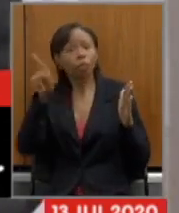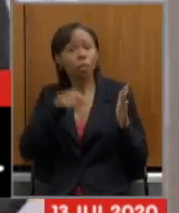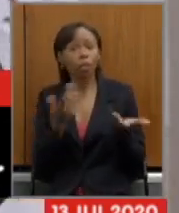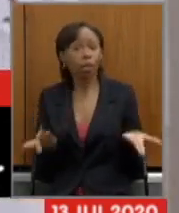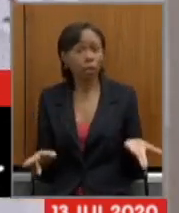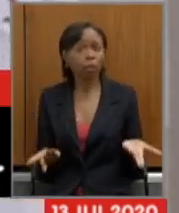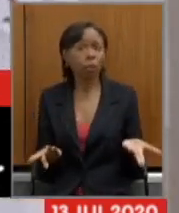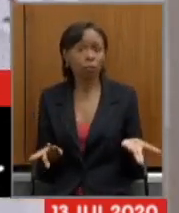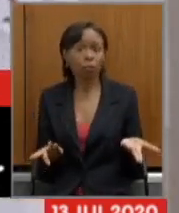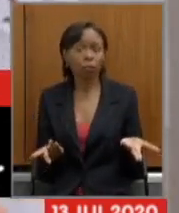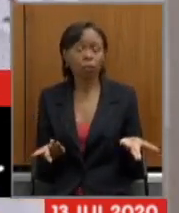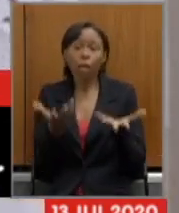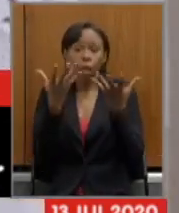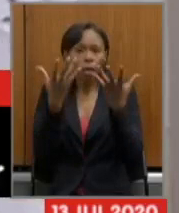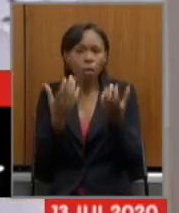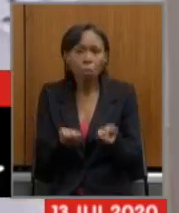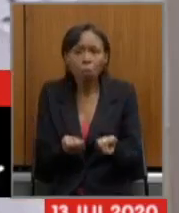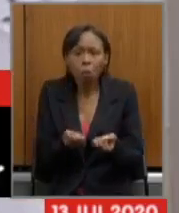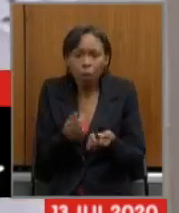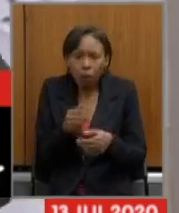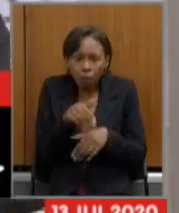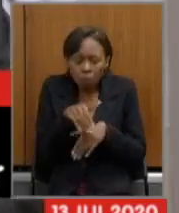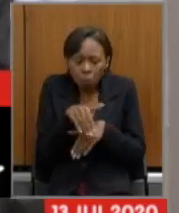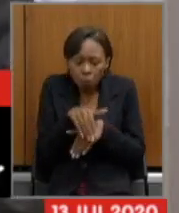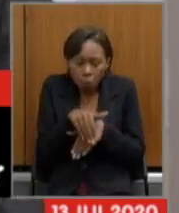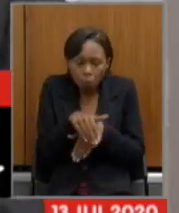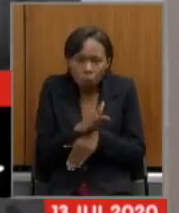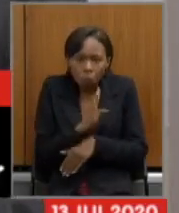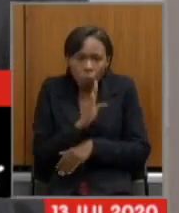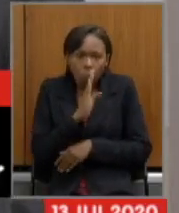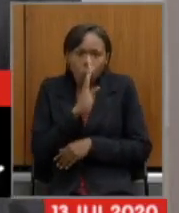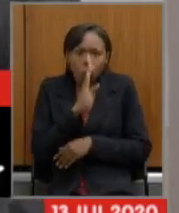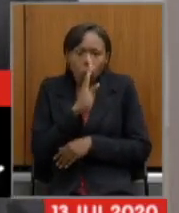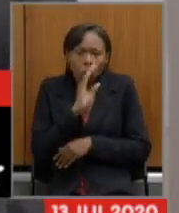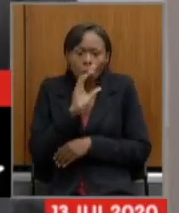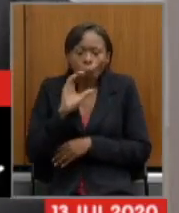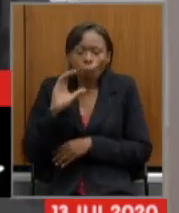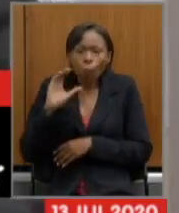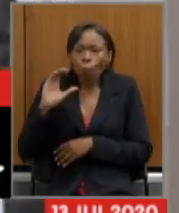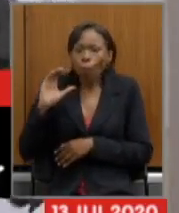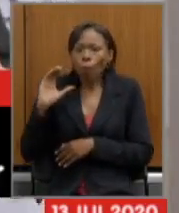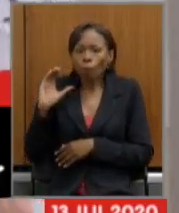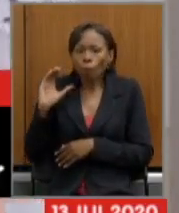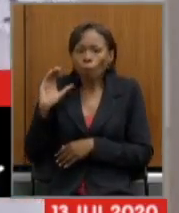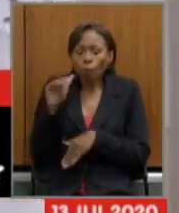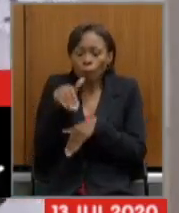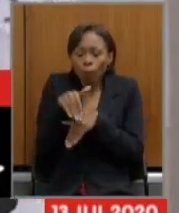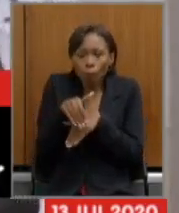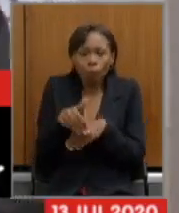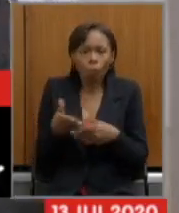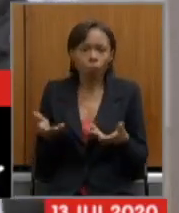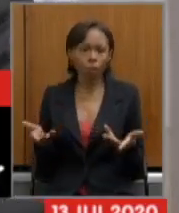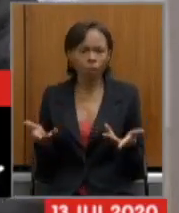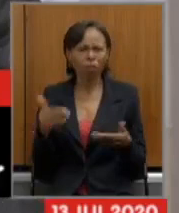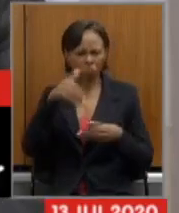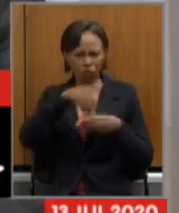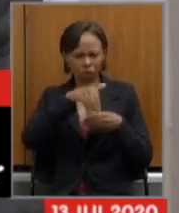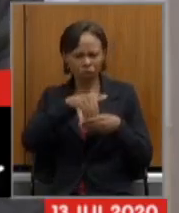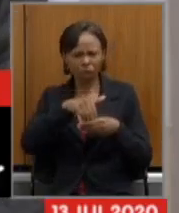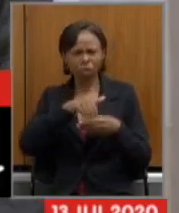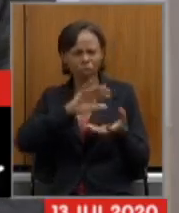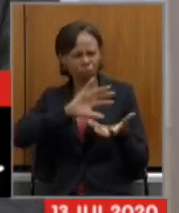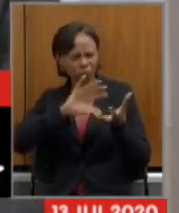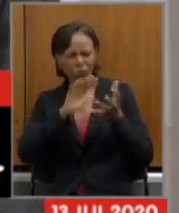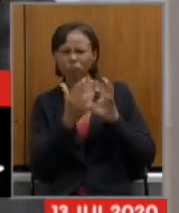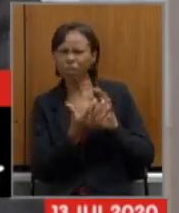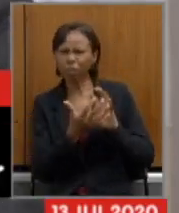aceitam cabisbaixos calados calados cabisbaixo votar uma reforma